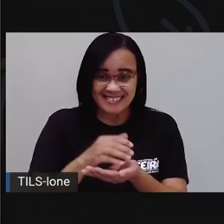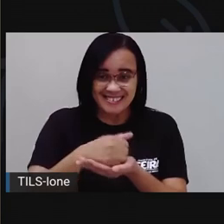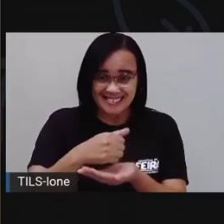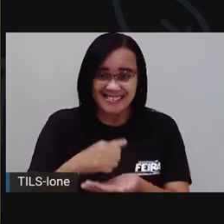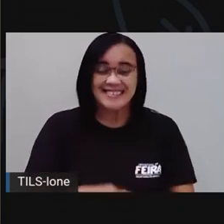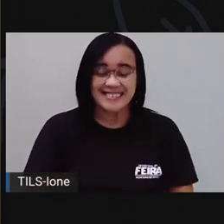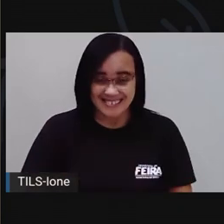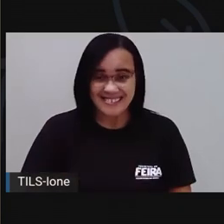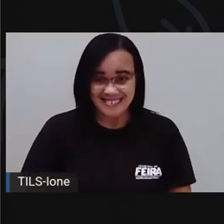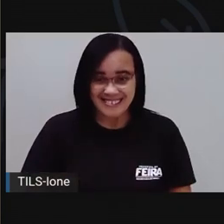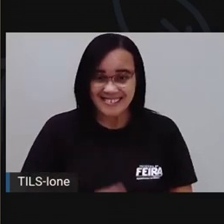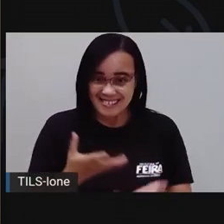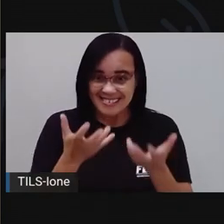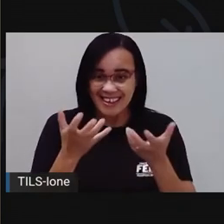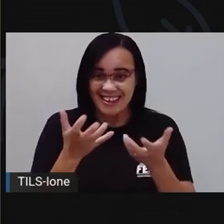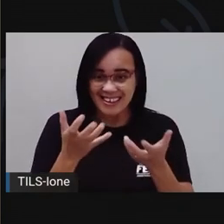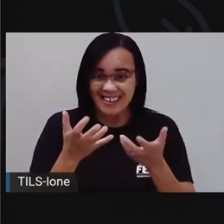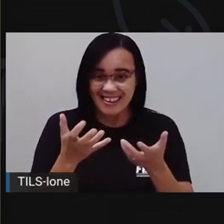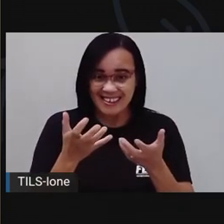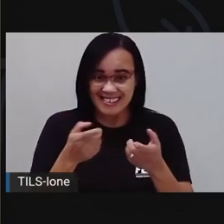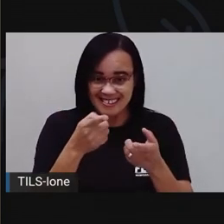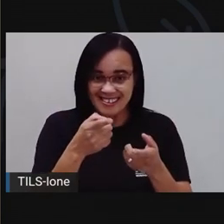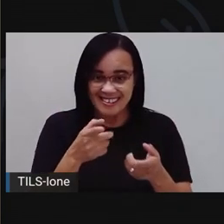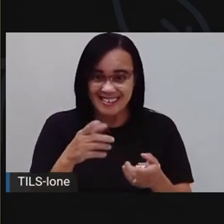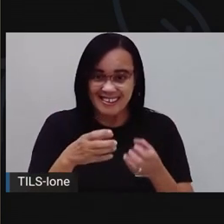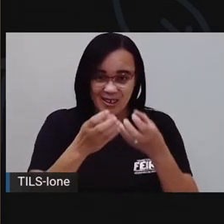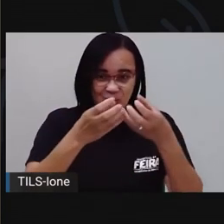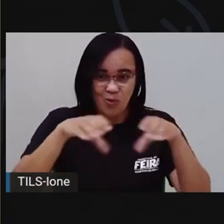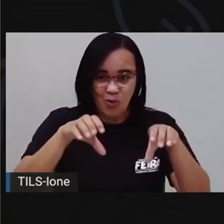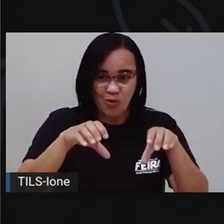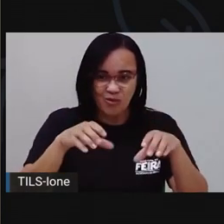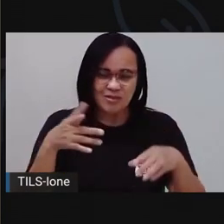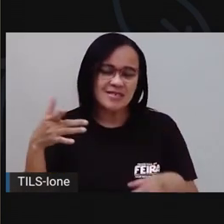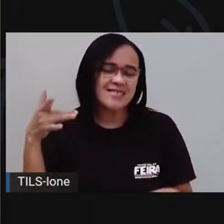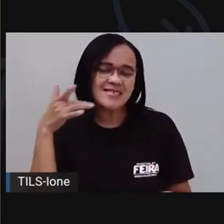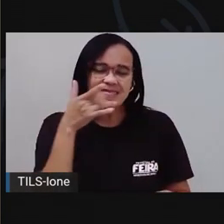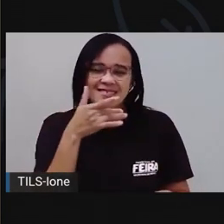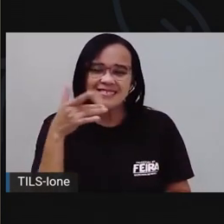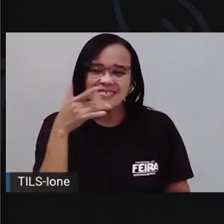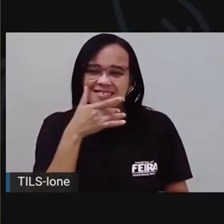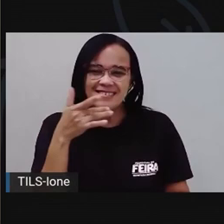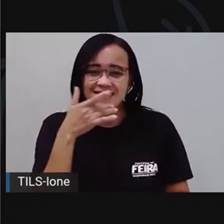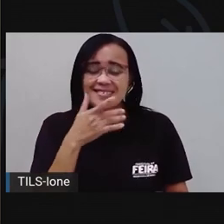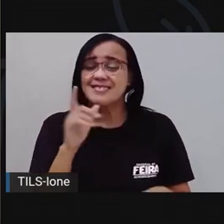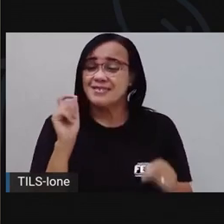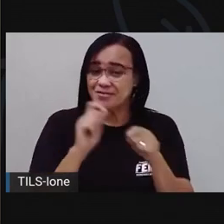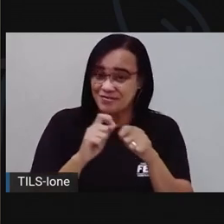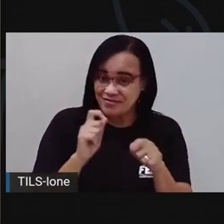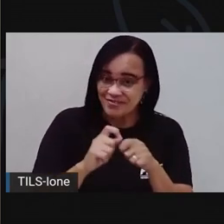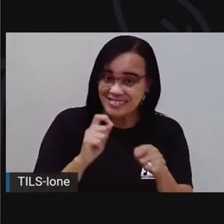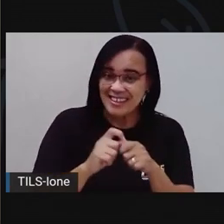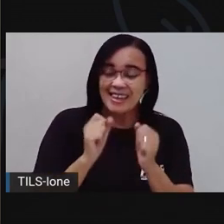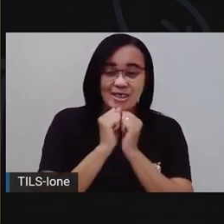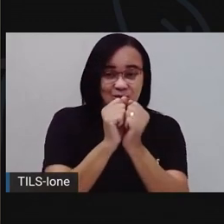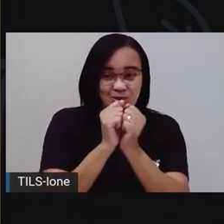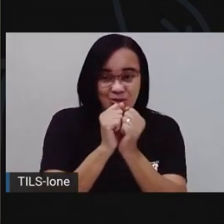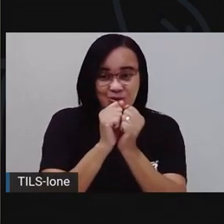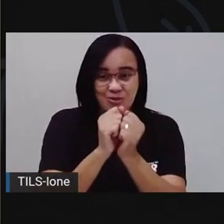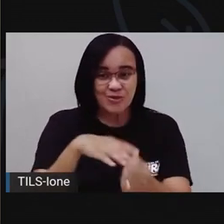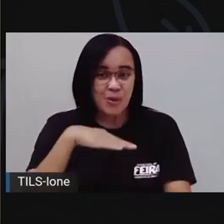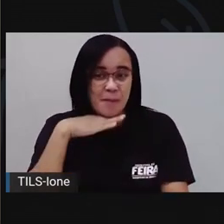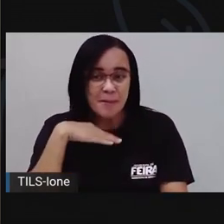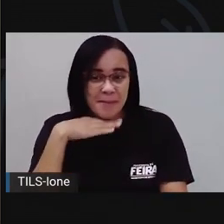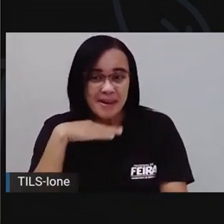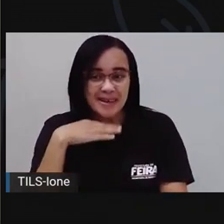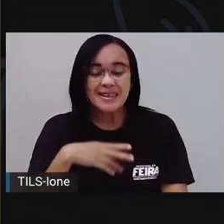Quem aí está servido um cuscuz com ovo? Hum, que delícia! Então faz a receita aí com a mamãe, faz a receita com o